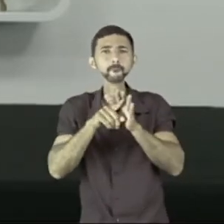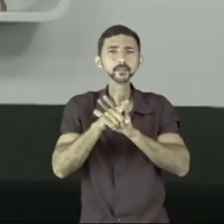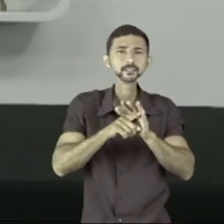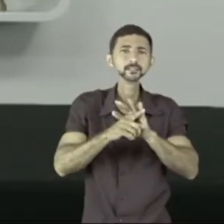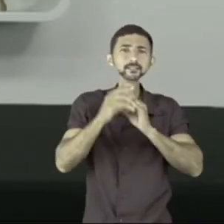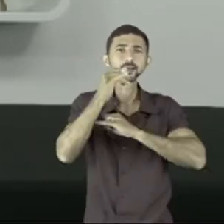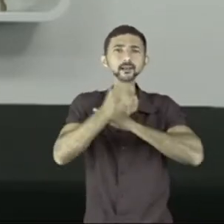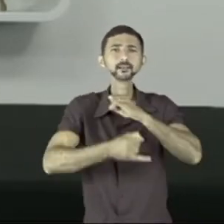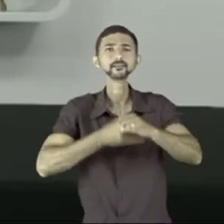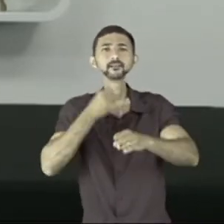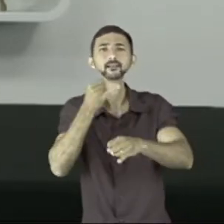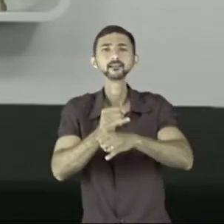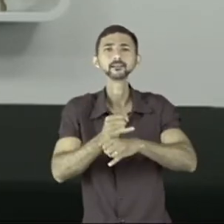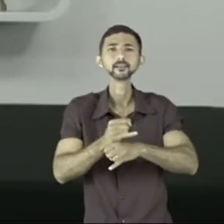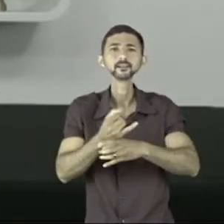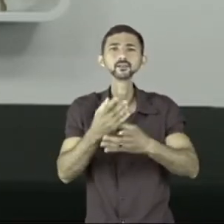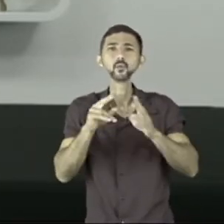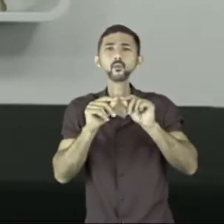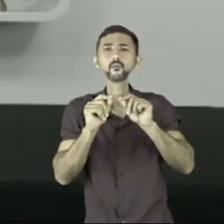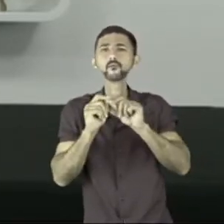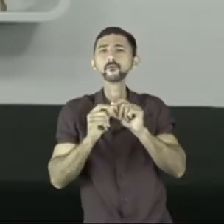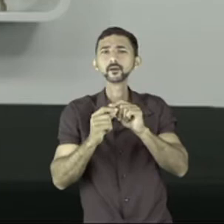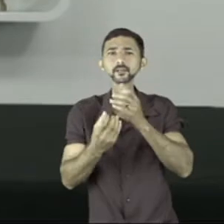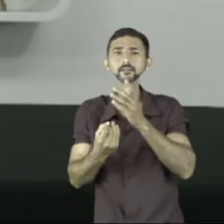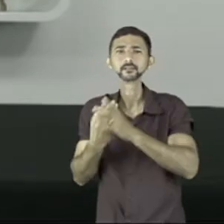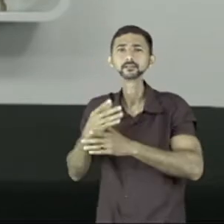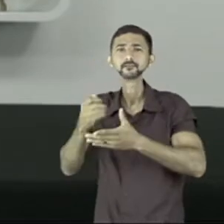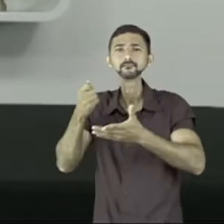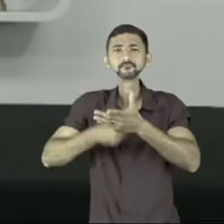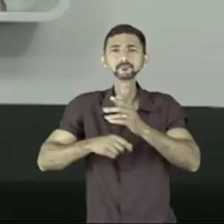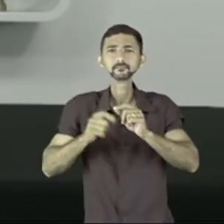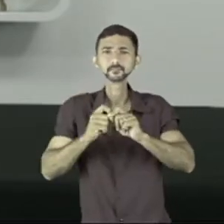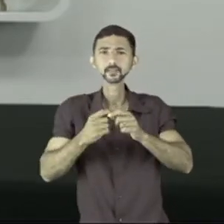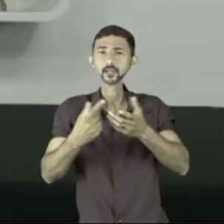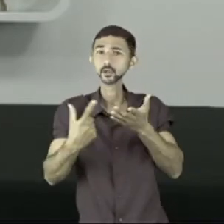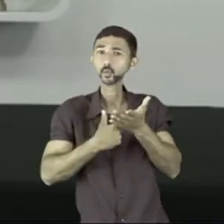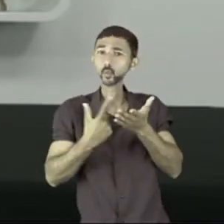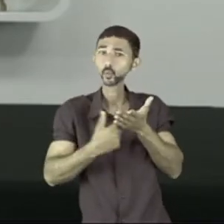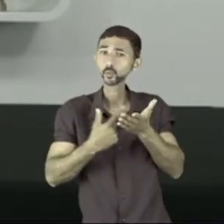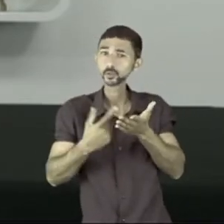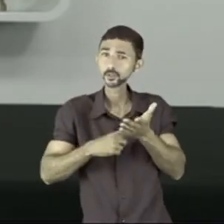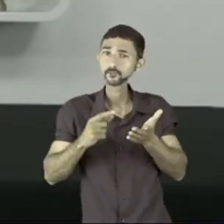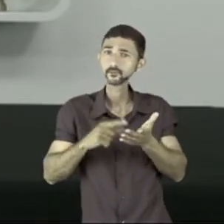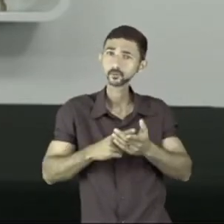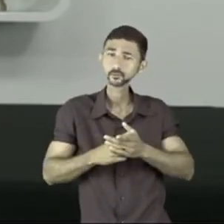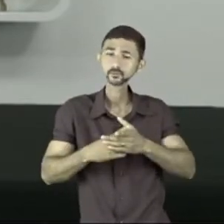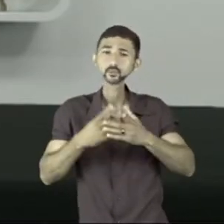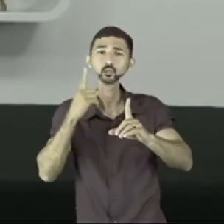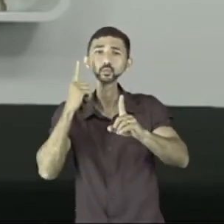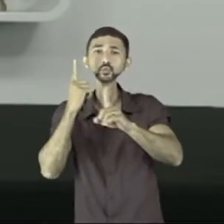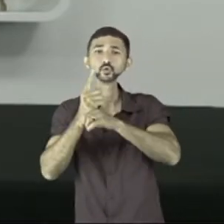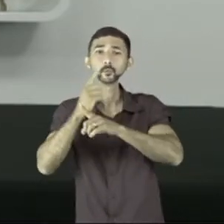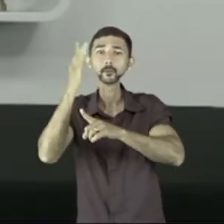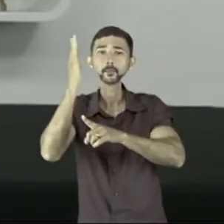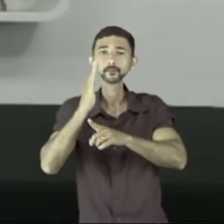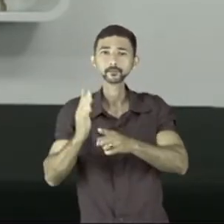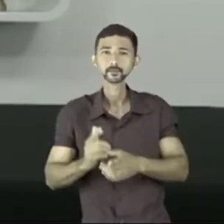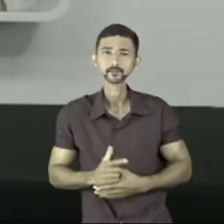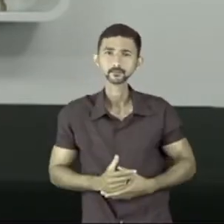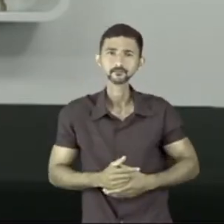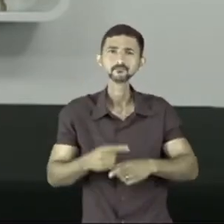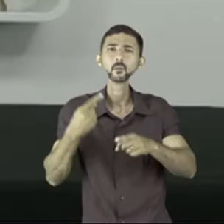a respeito da versão que existe registrada nos livros a respeito do Descobrimento do Brasil.